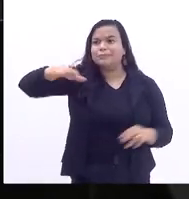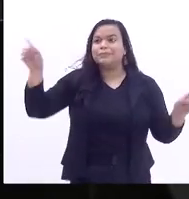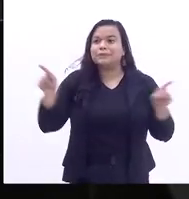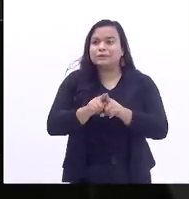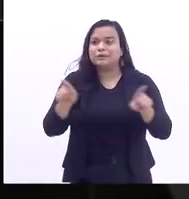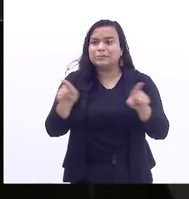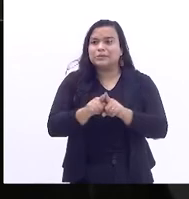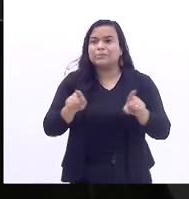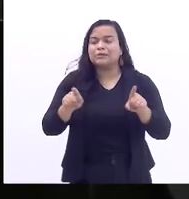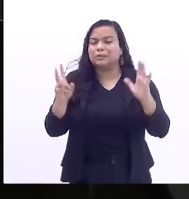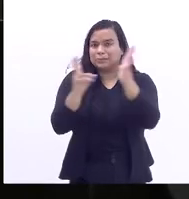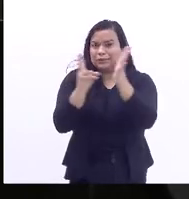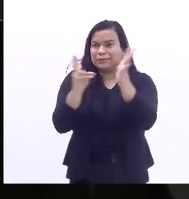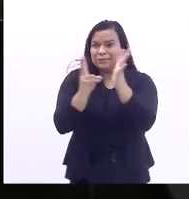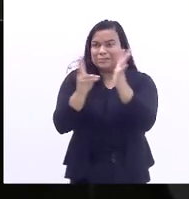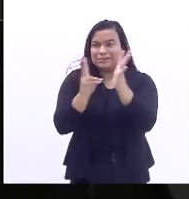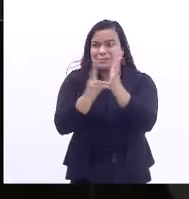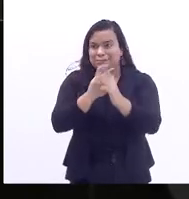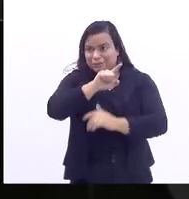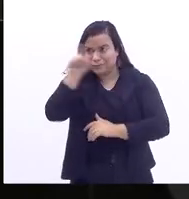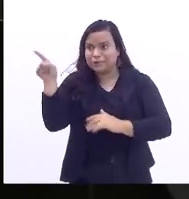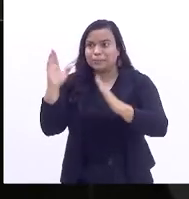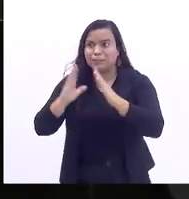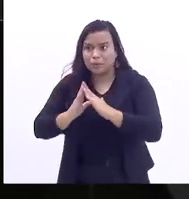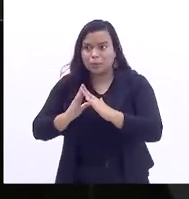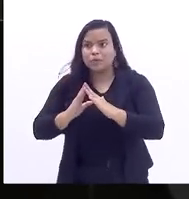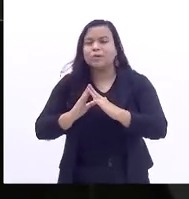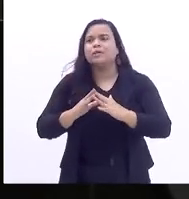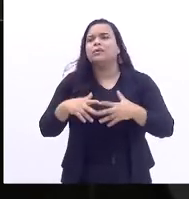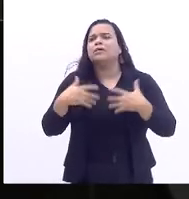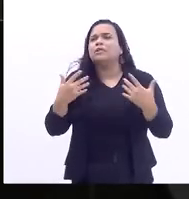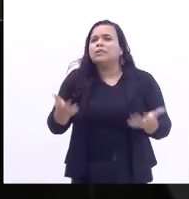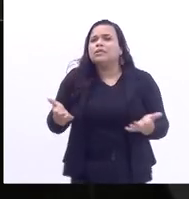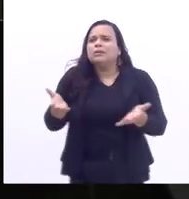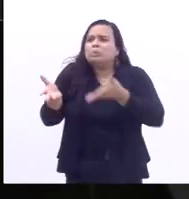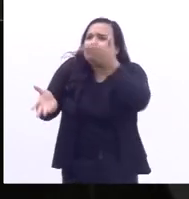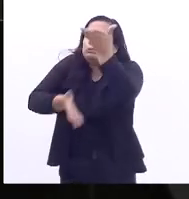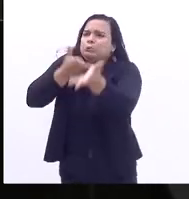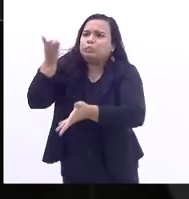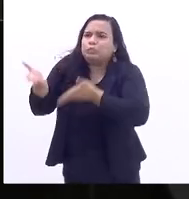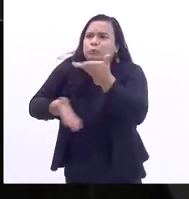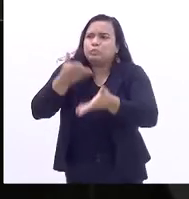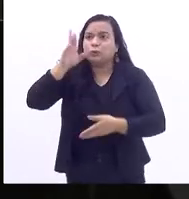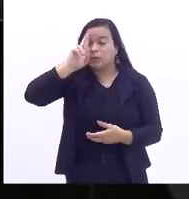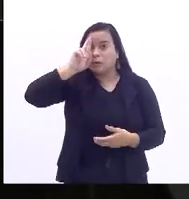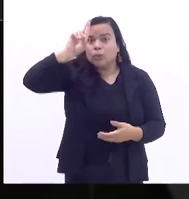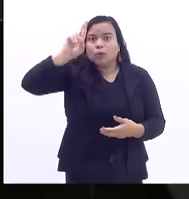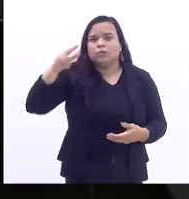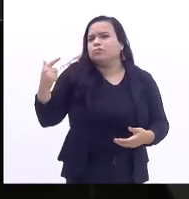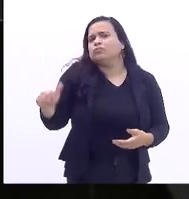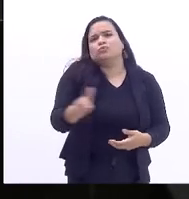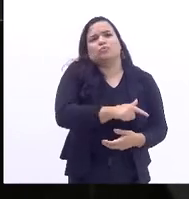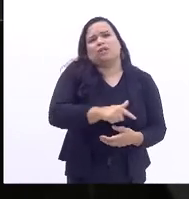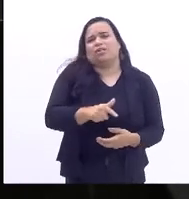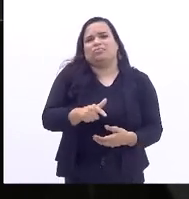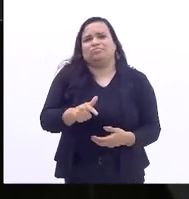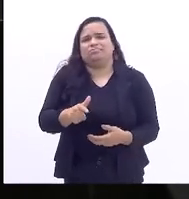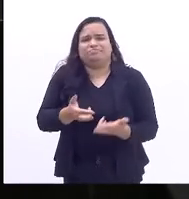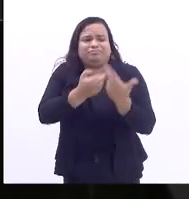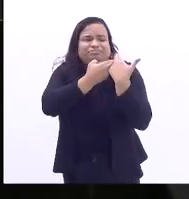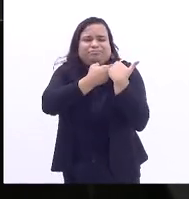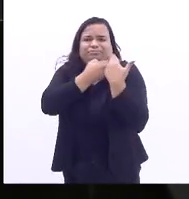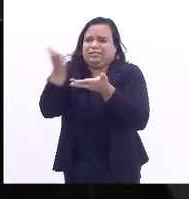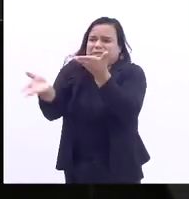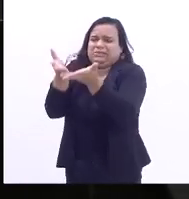nossos indígenas não têm o tratamento responsável que deveria. Em